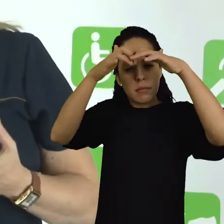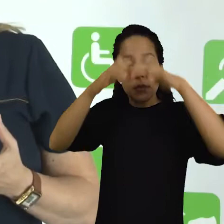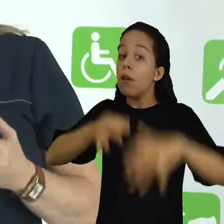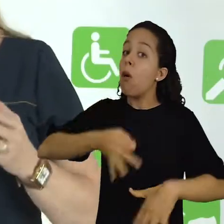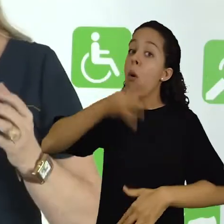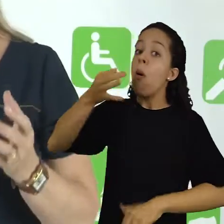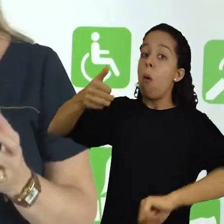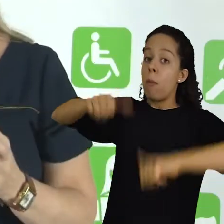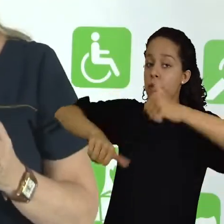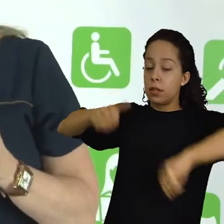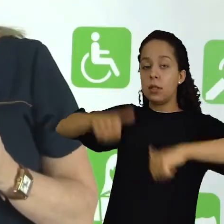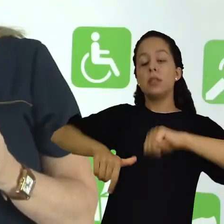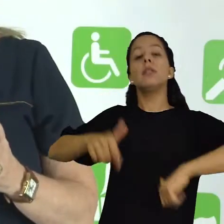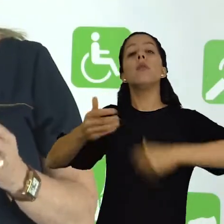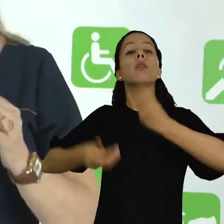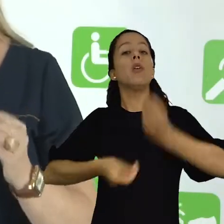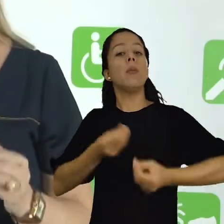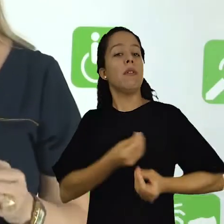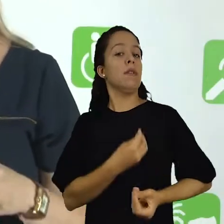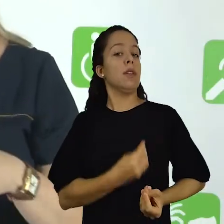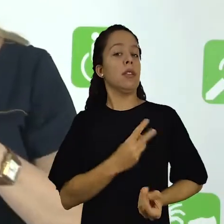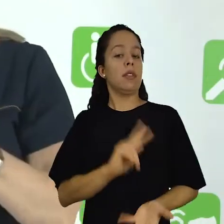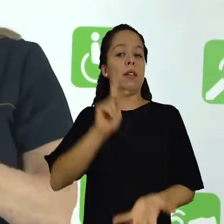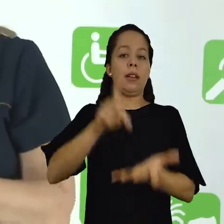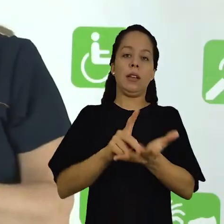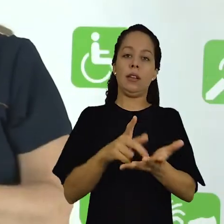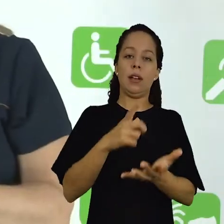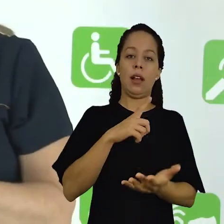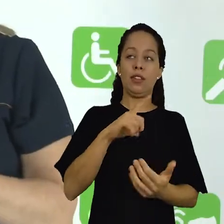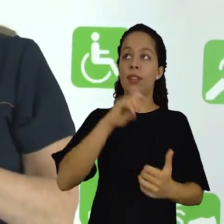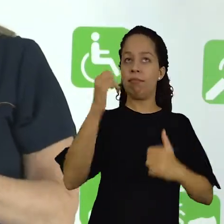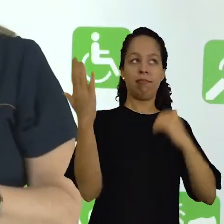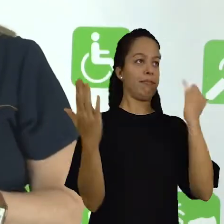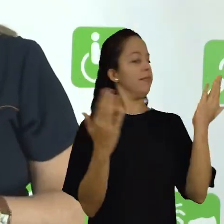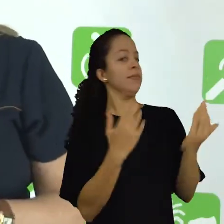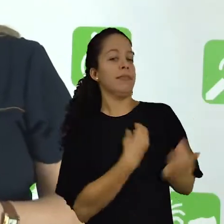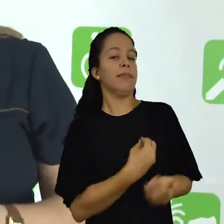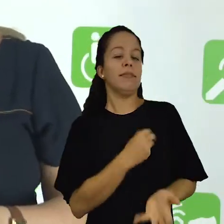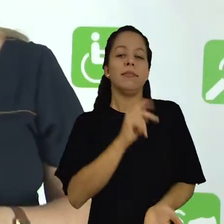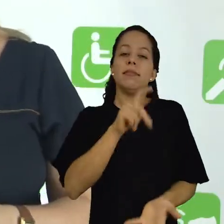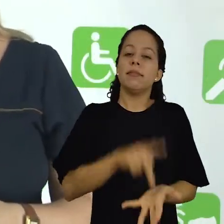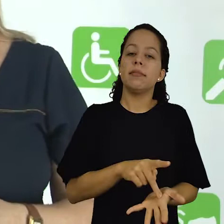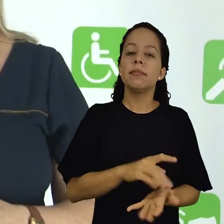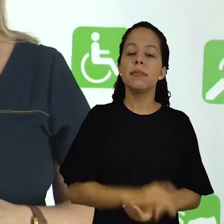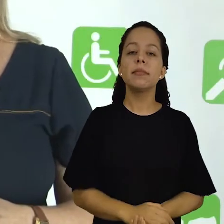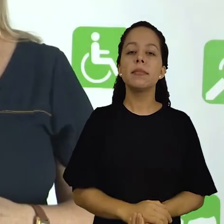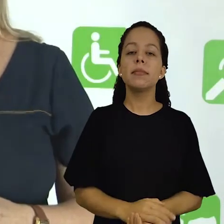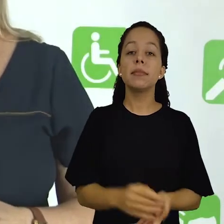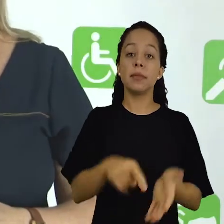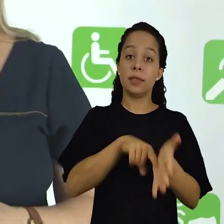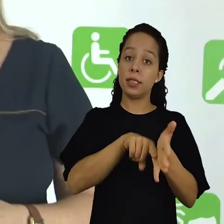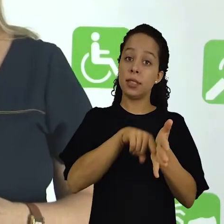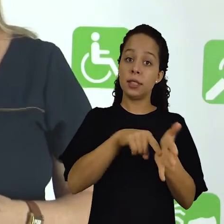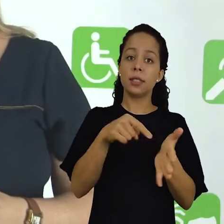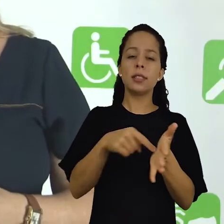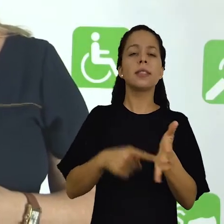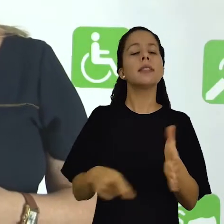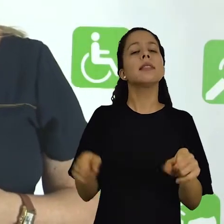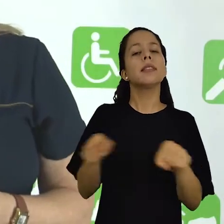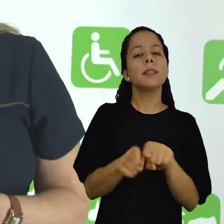crítico e também criativo com a realidade que nos cerca. Pesquisar também